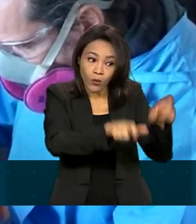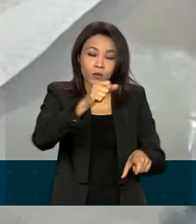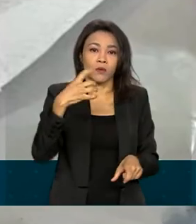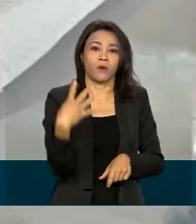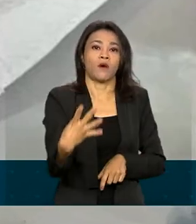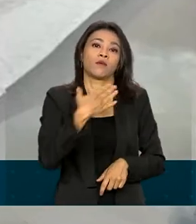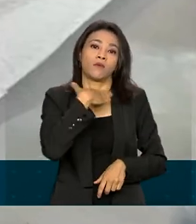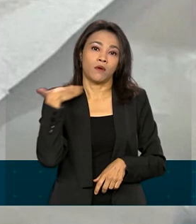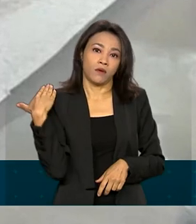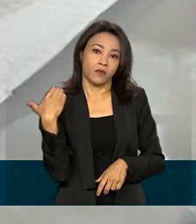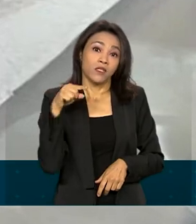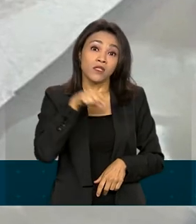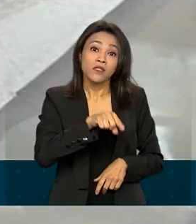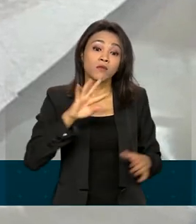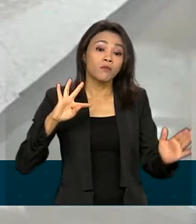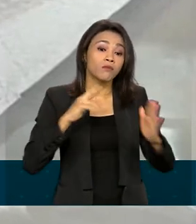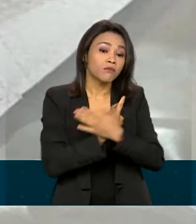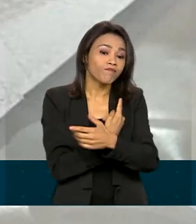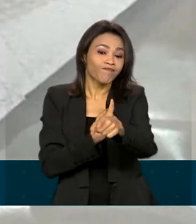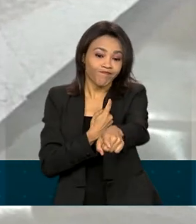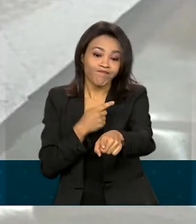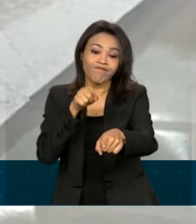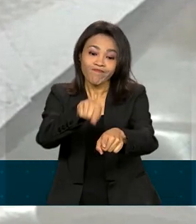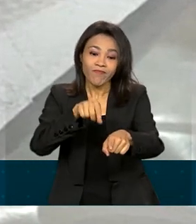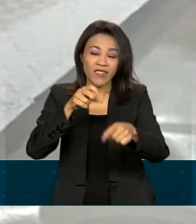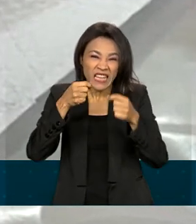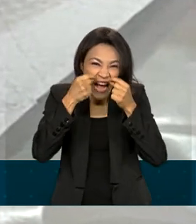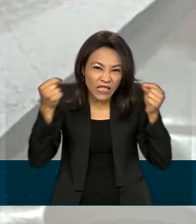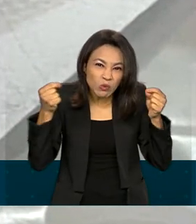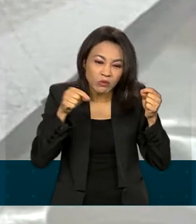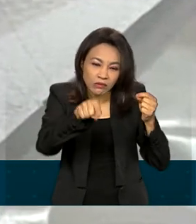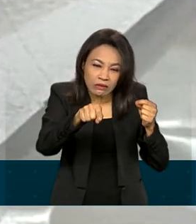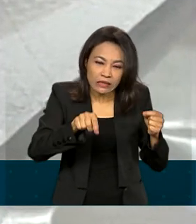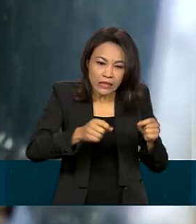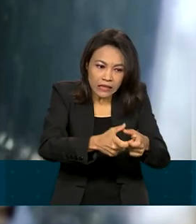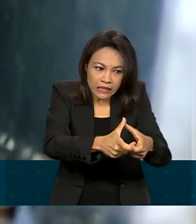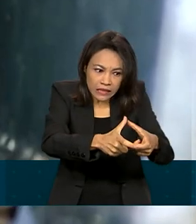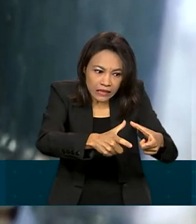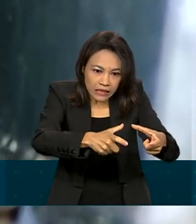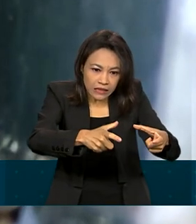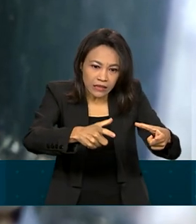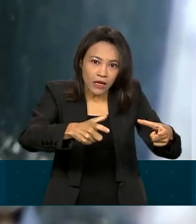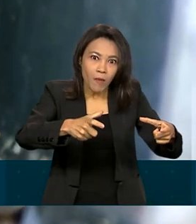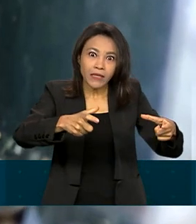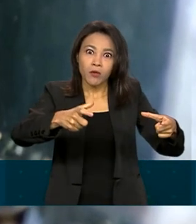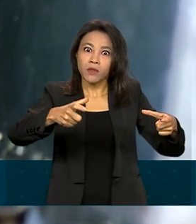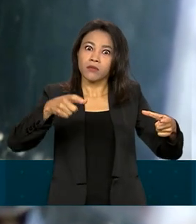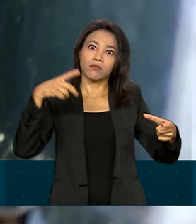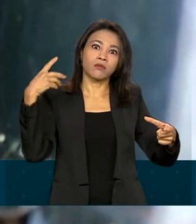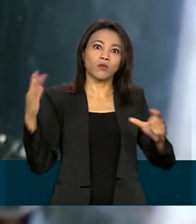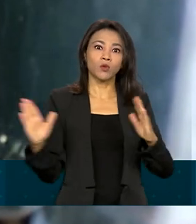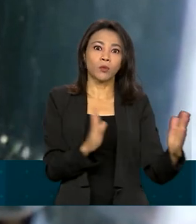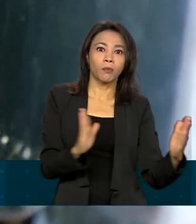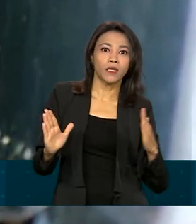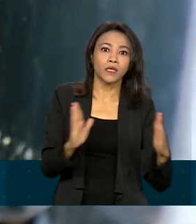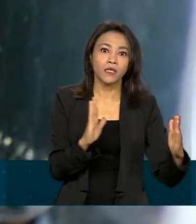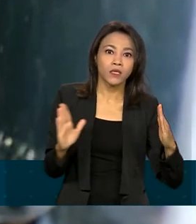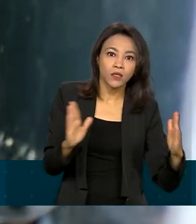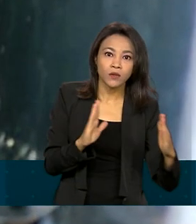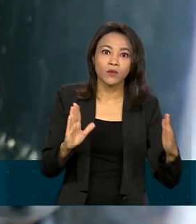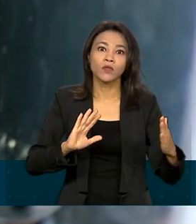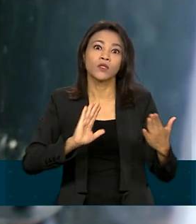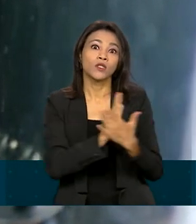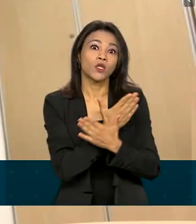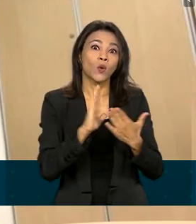óbitos. Isso se deve a um fenômeno conhecido como ratada, o aumento no número de ratos silvestres durante a floração de umas